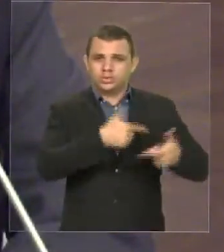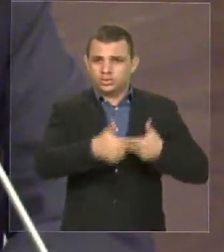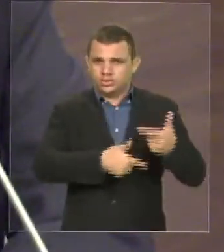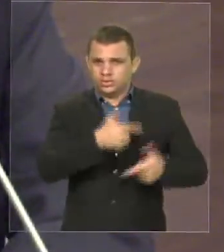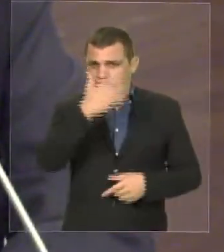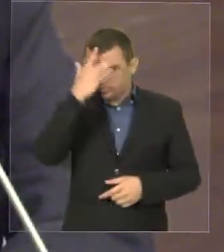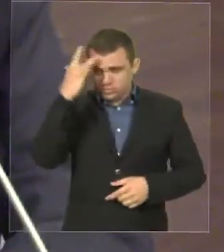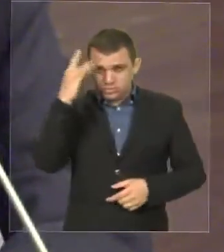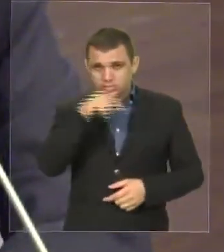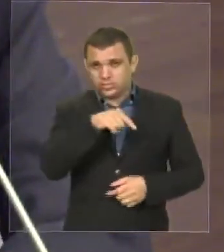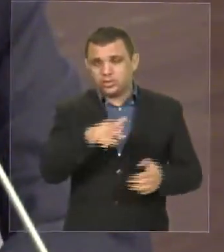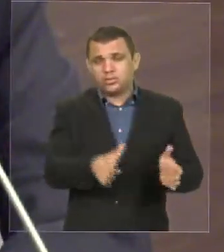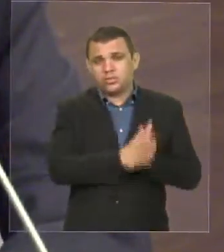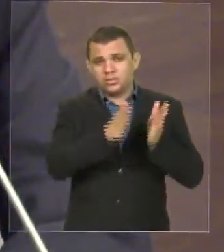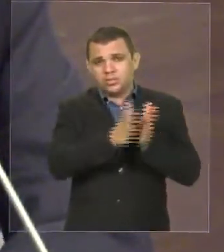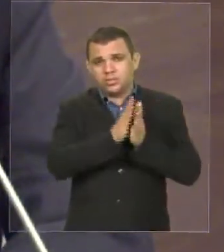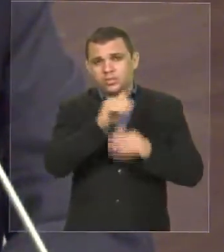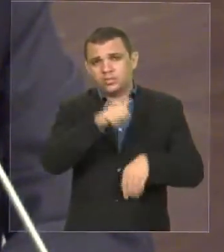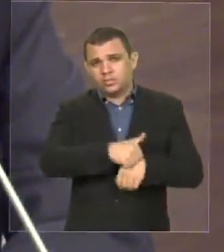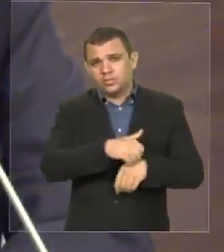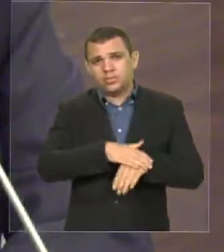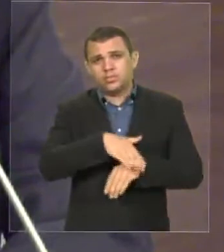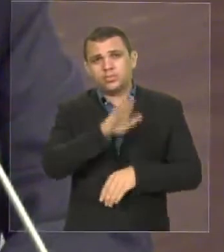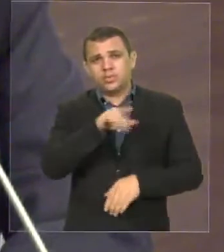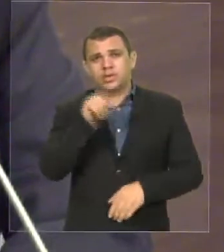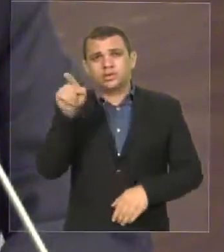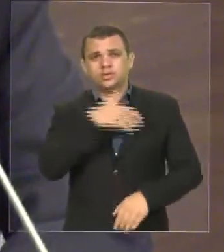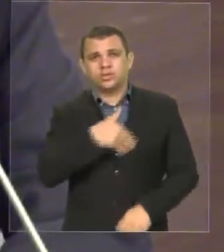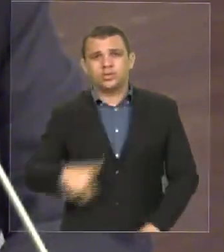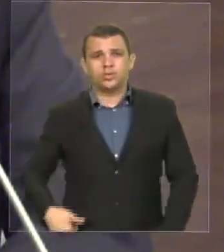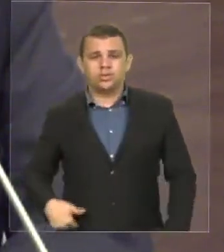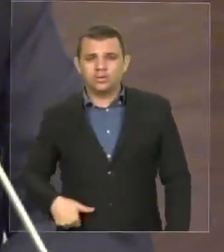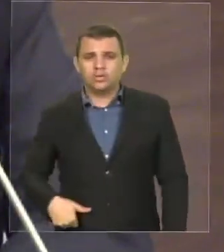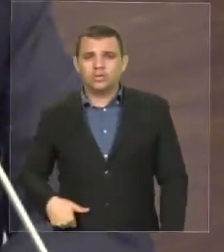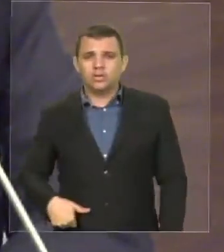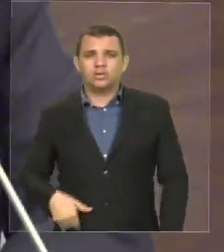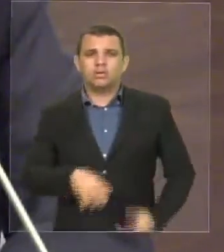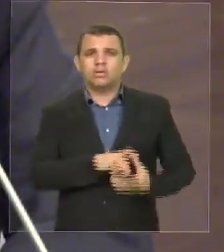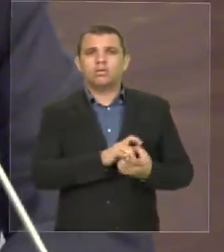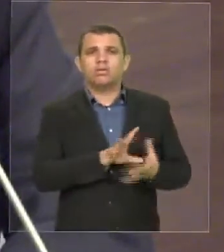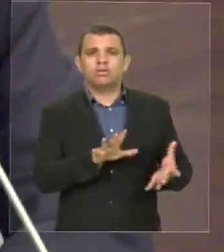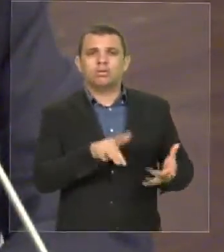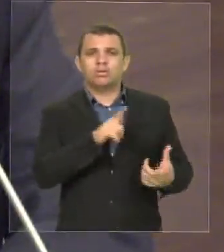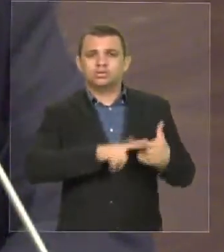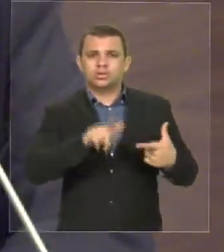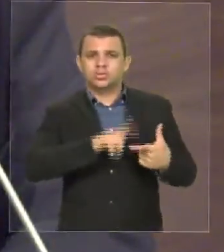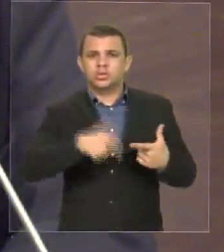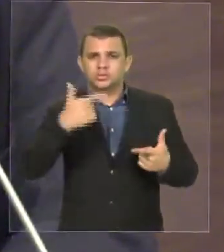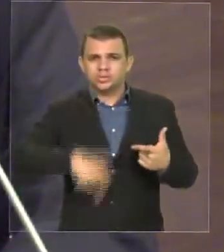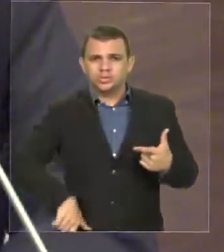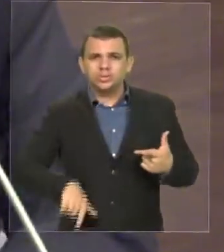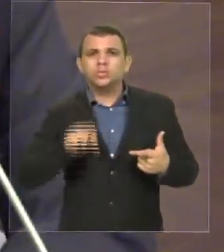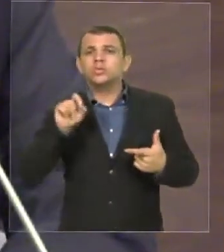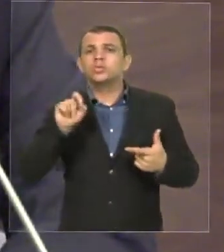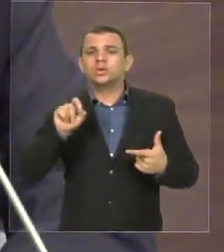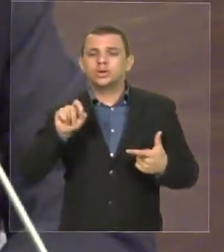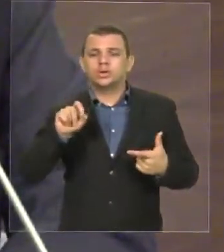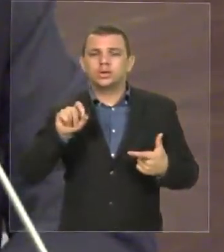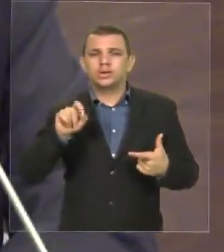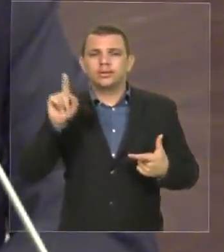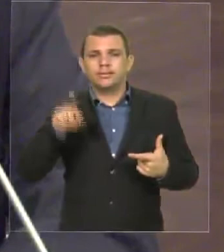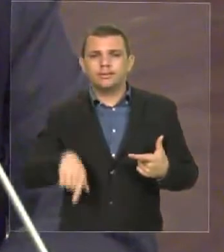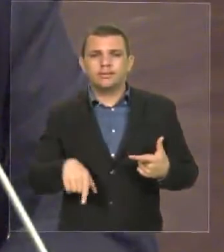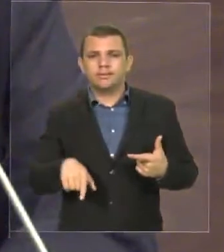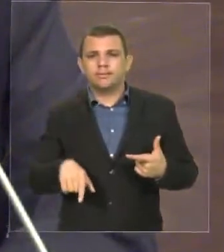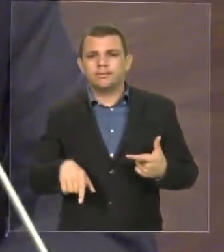menos favorecidos, a mais este dilema, que é o fato de não se